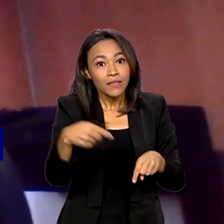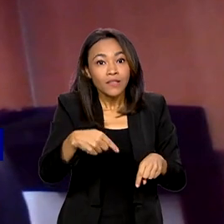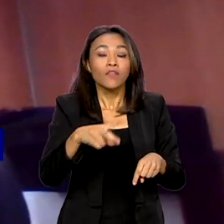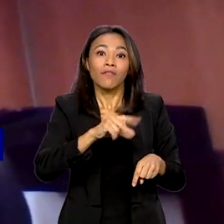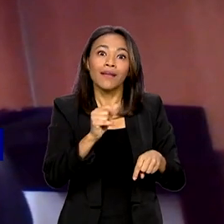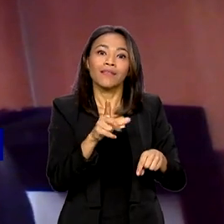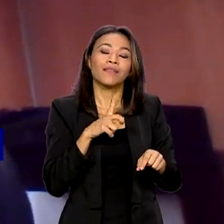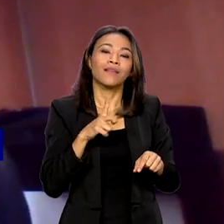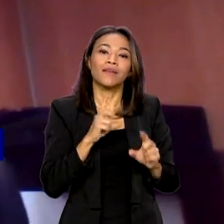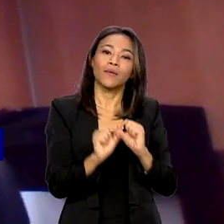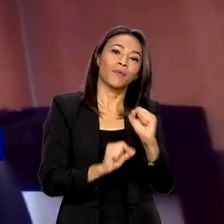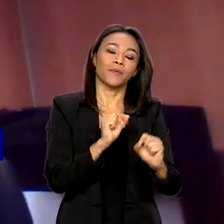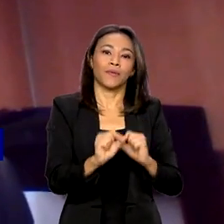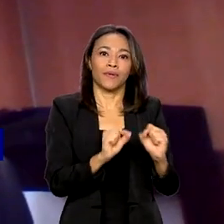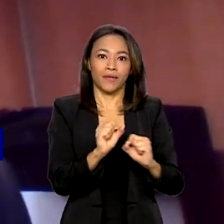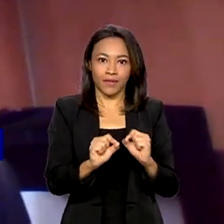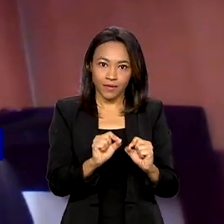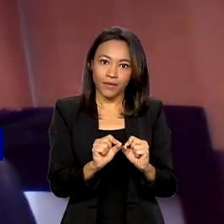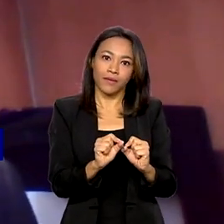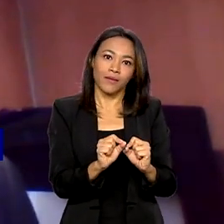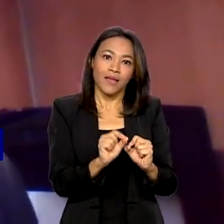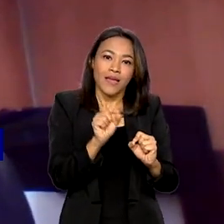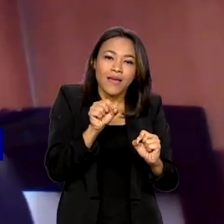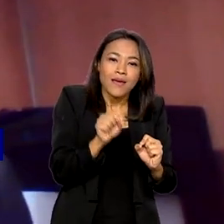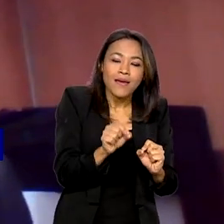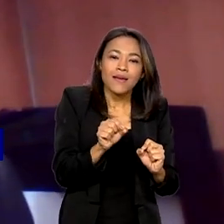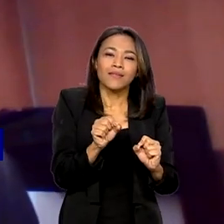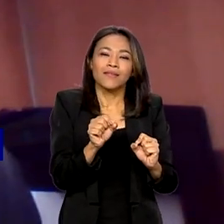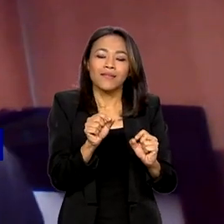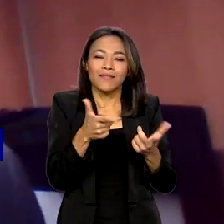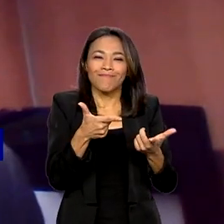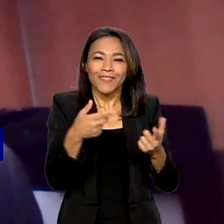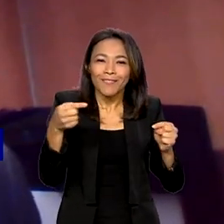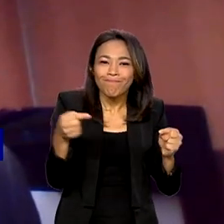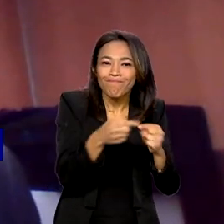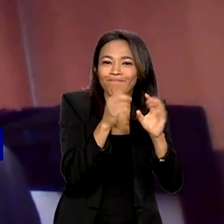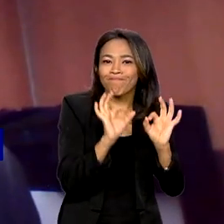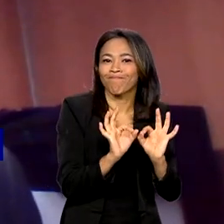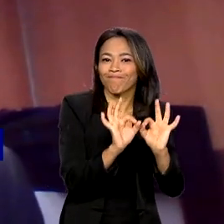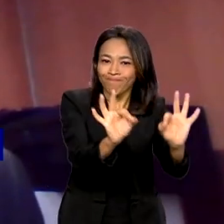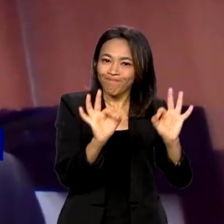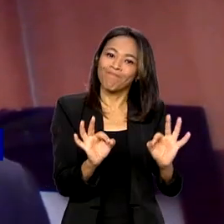sua composição essa pegada altamente renovável da nossa matriz.